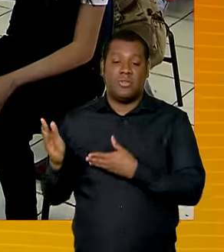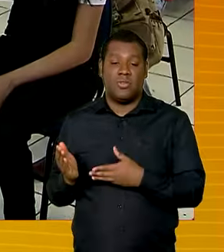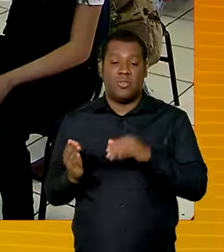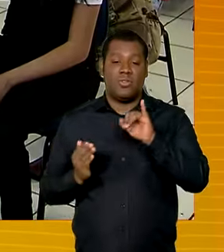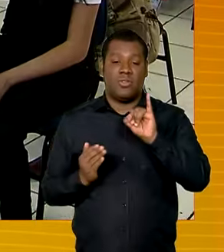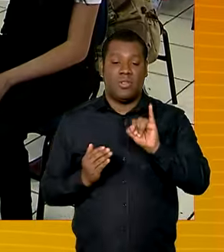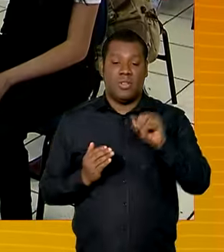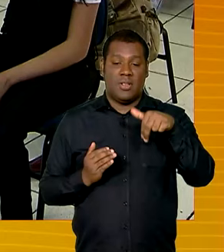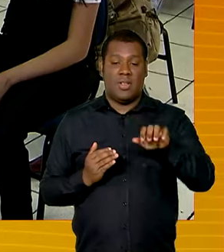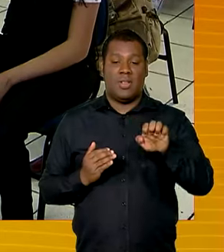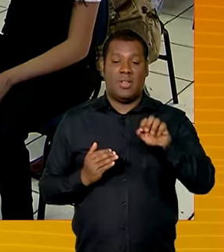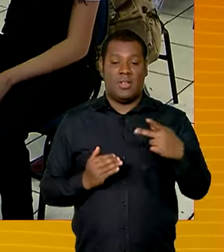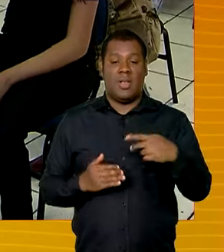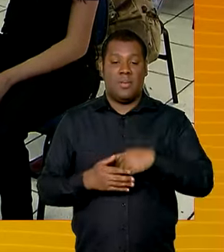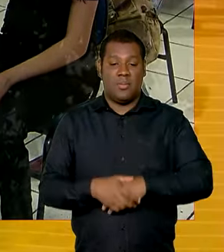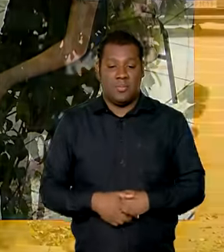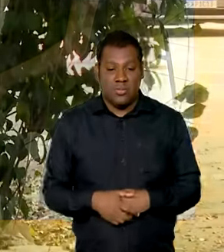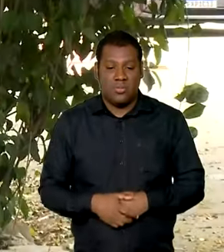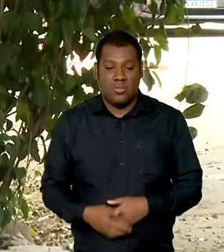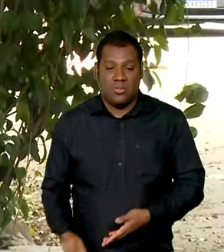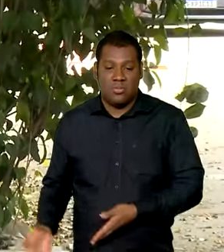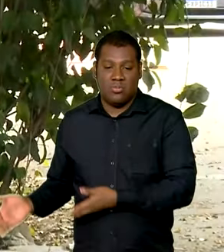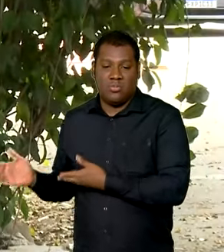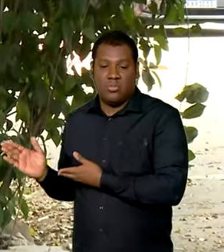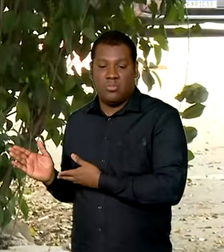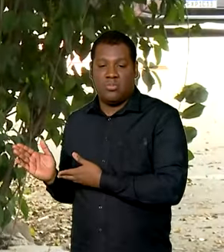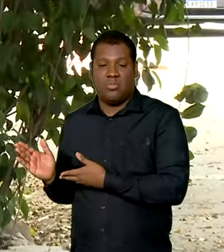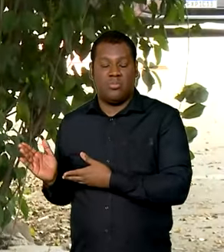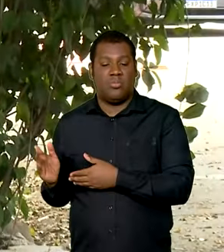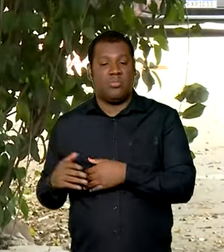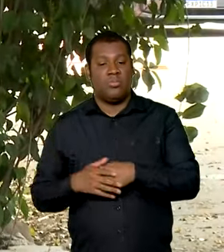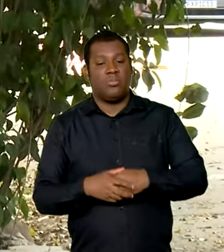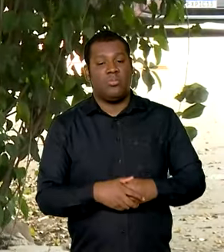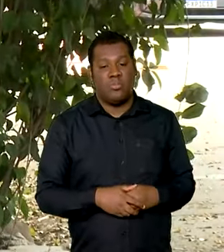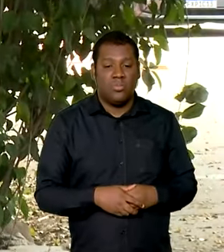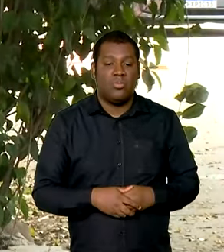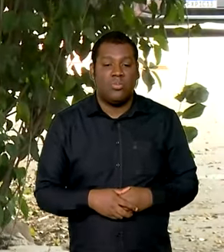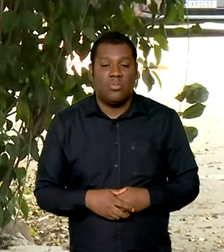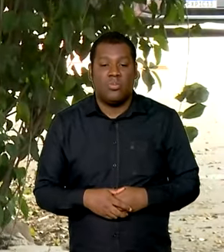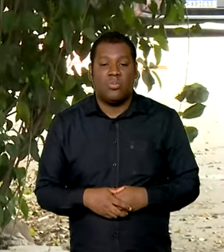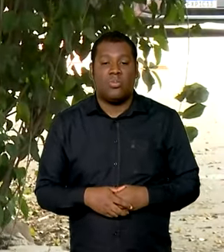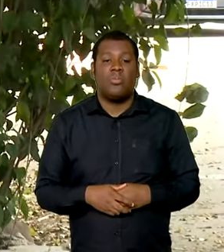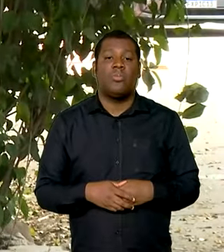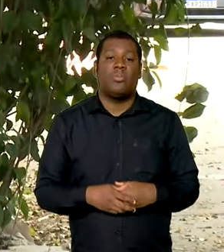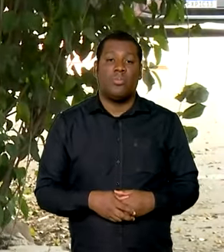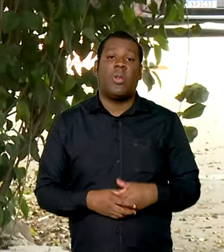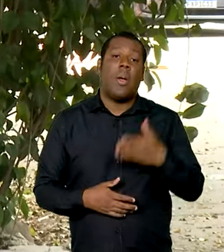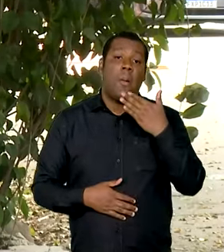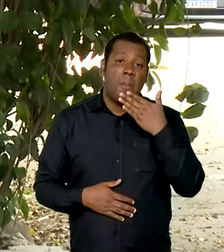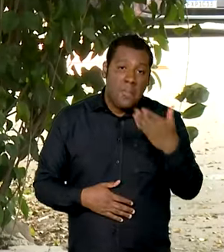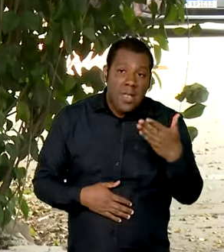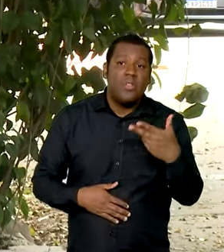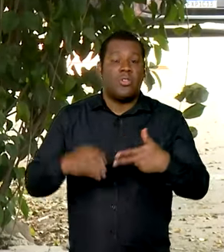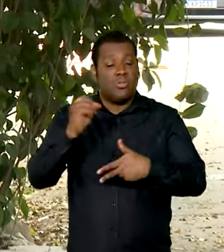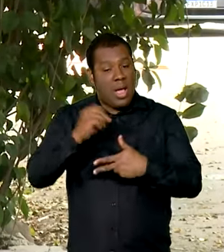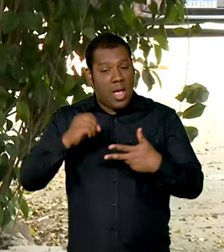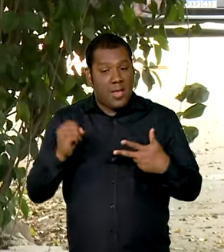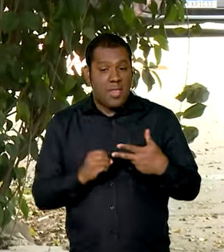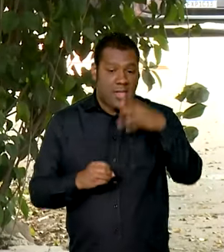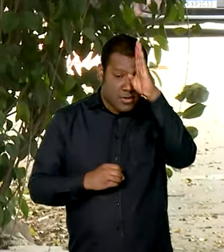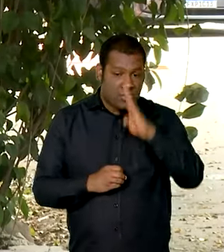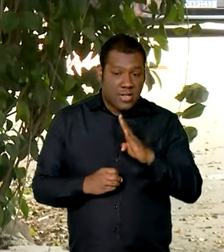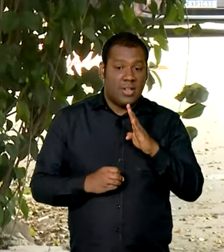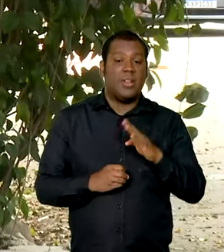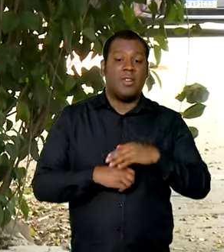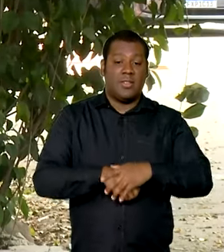Inep e fazer o login com a conta gov.br. O resultado da solicitação da isenção sai